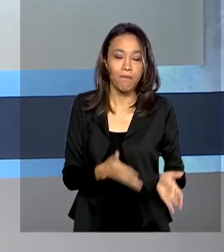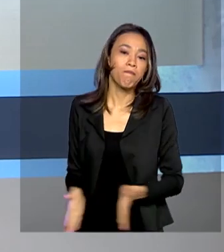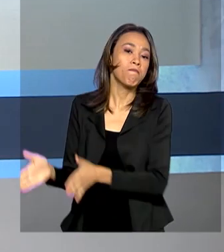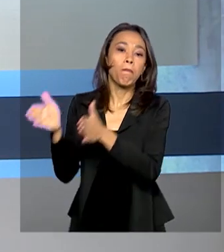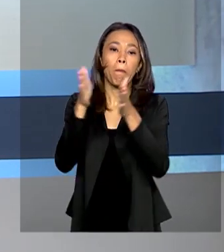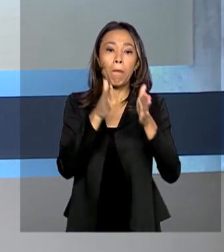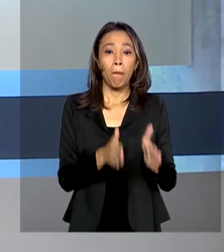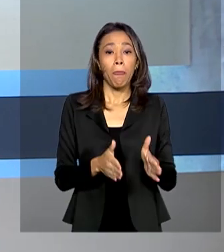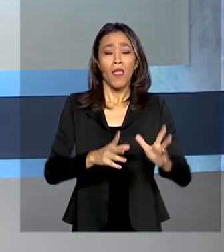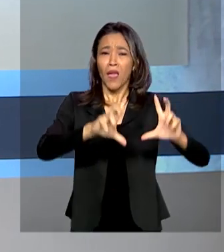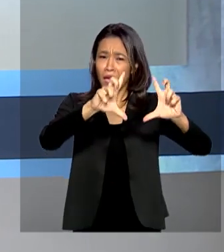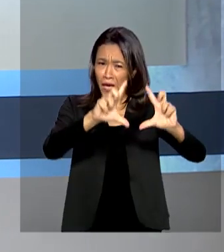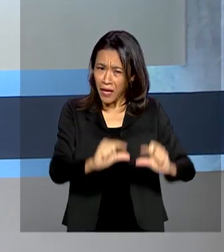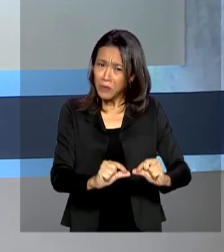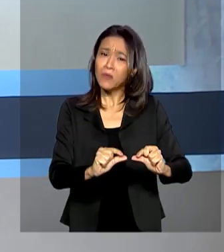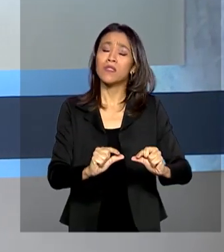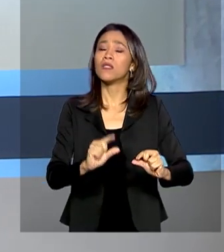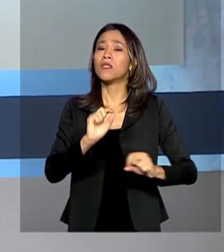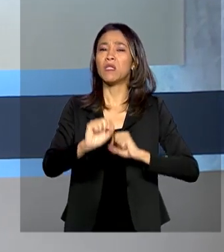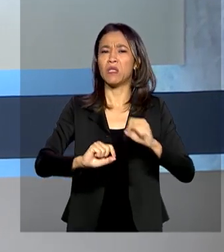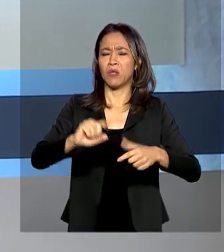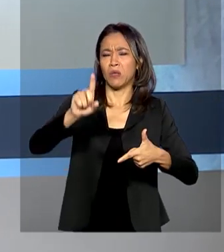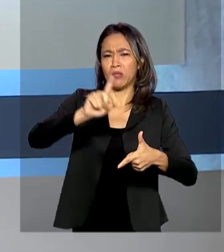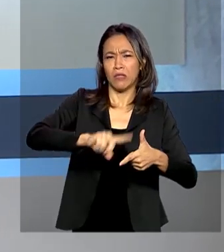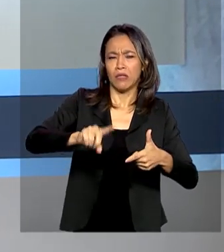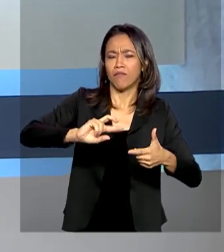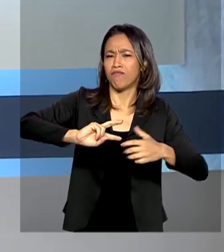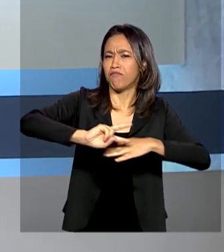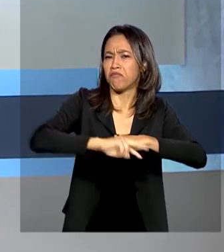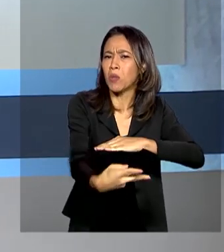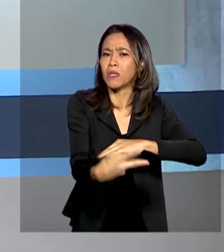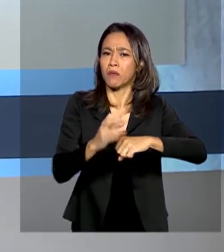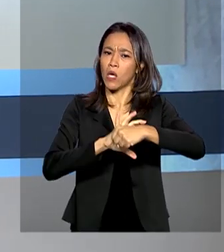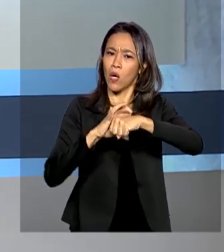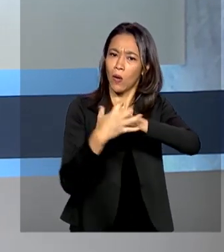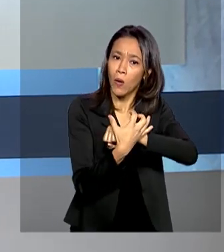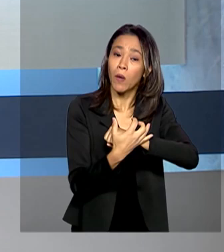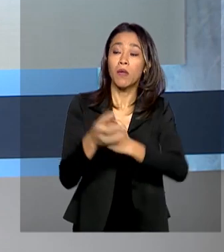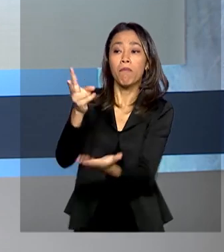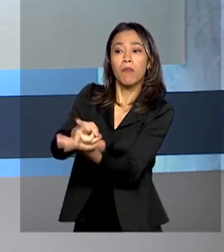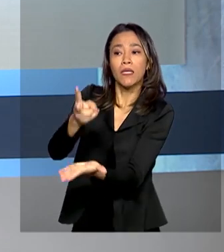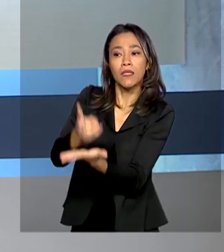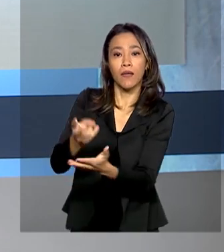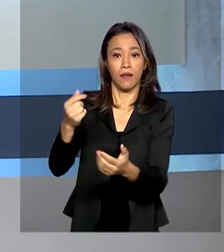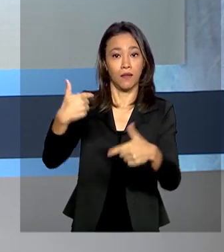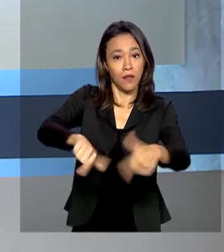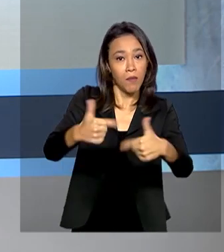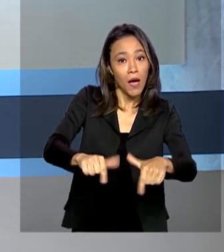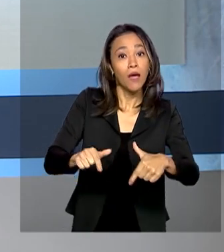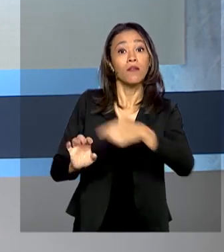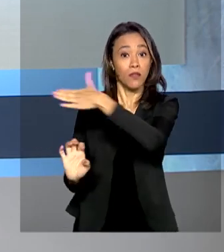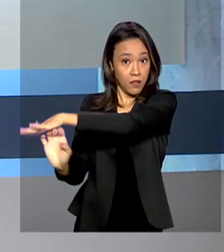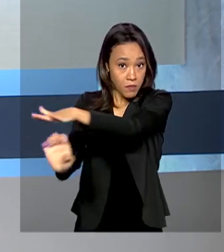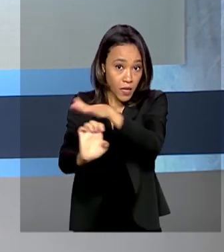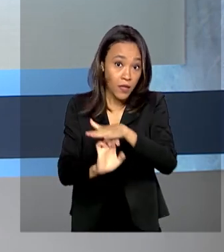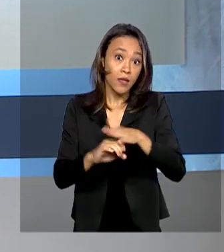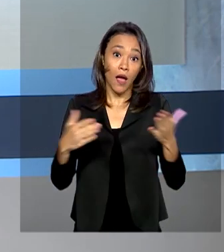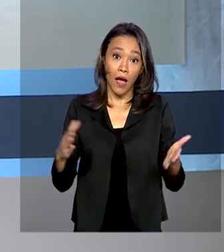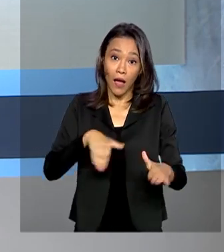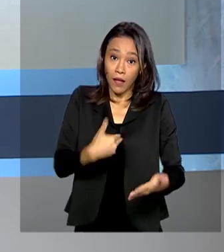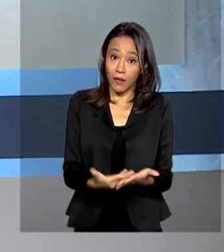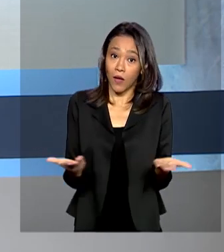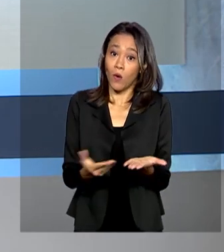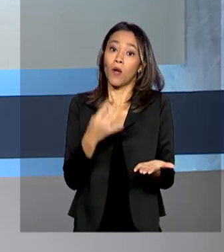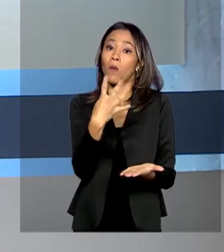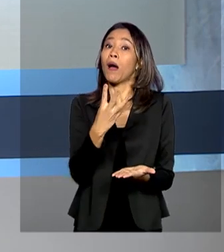Minimizar os efeitos da crise e proteger empregos e empresas. Até agora, 4 milhões de empregos foram preservados.